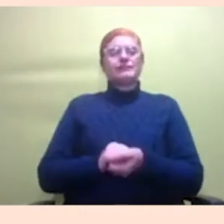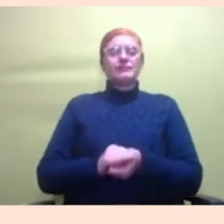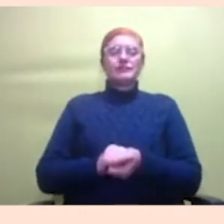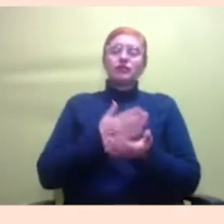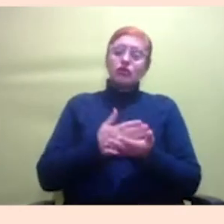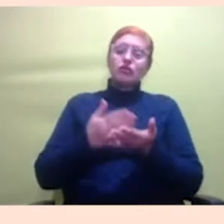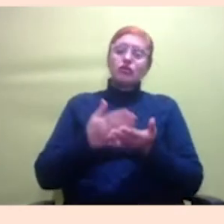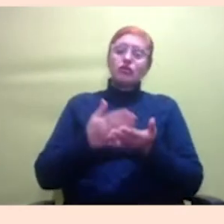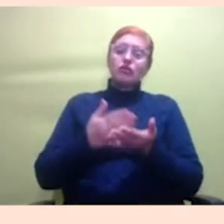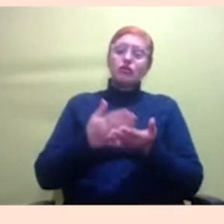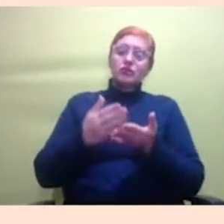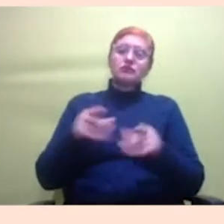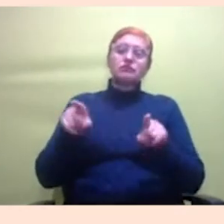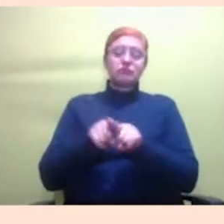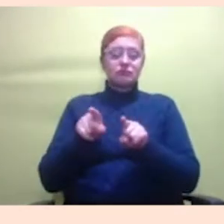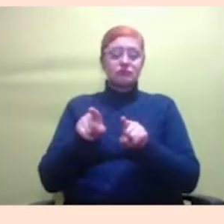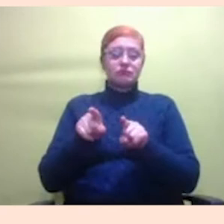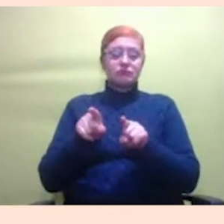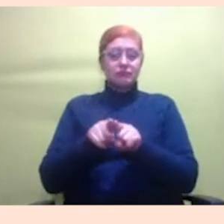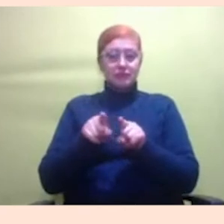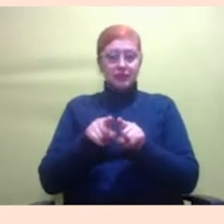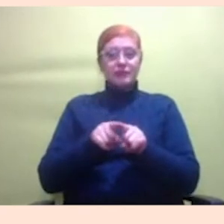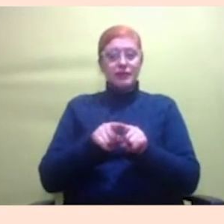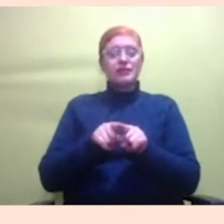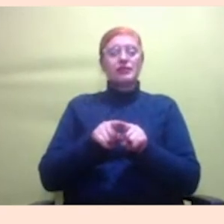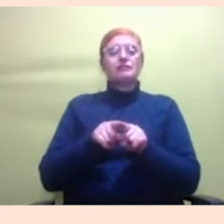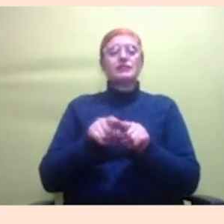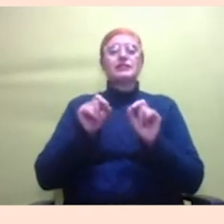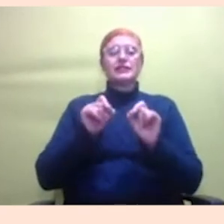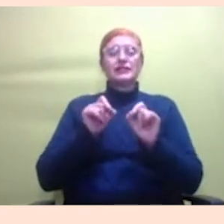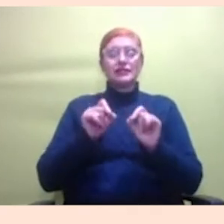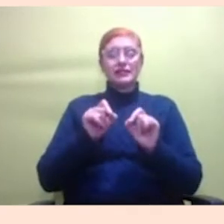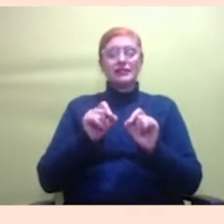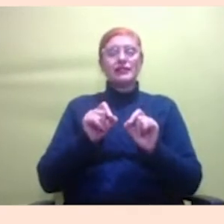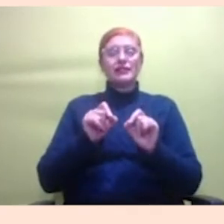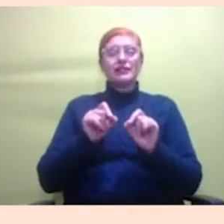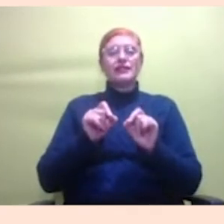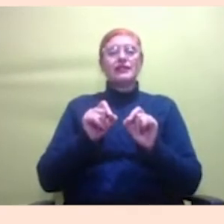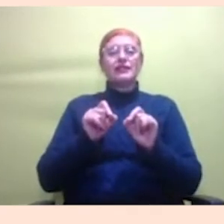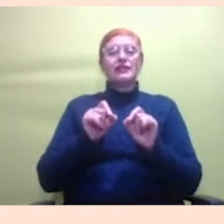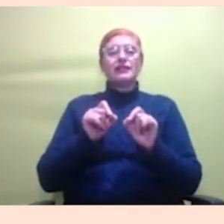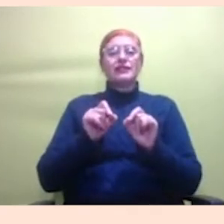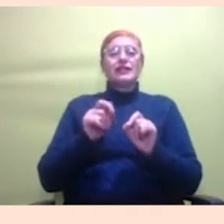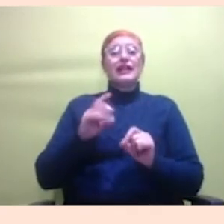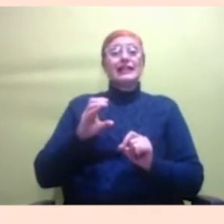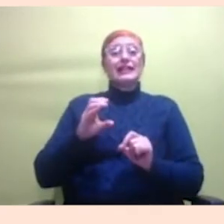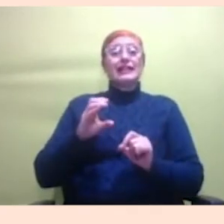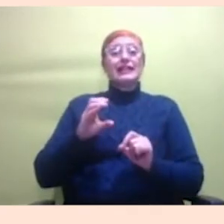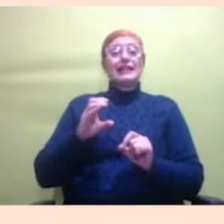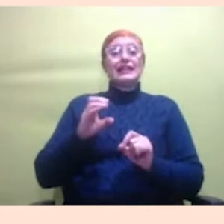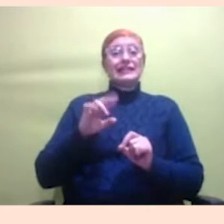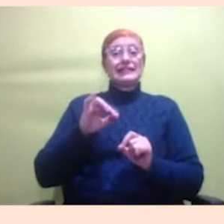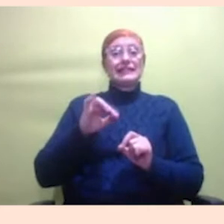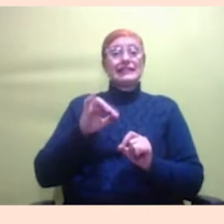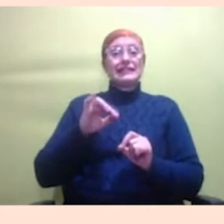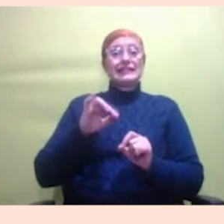a intervenção, com a entrada da Cris Kene, do coletivo Ellen Keller, que é parceira da Universidade Livre, e que